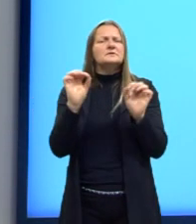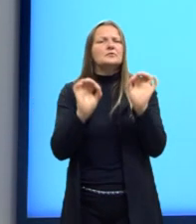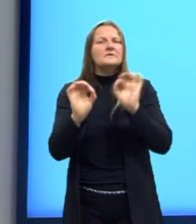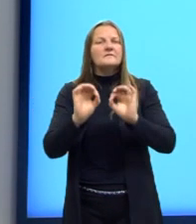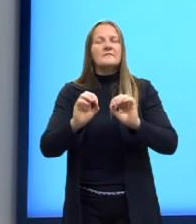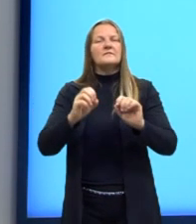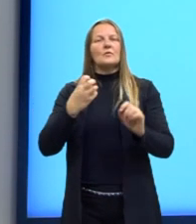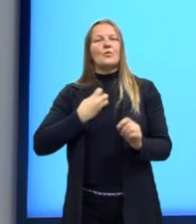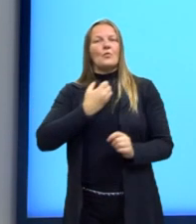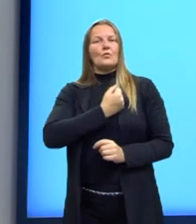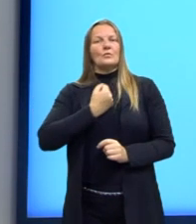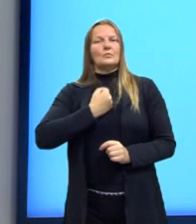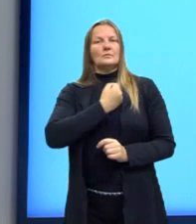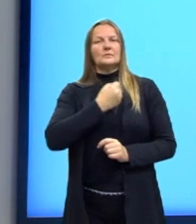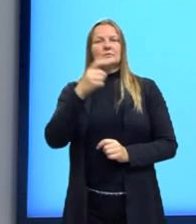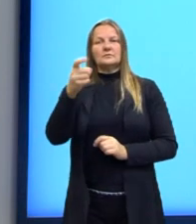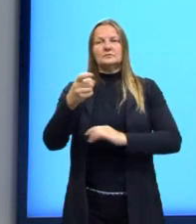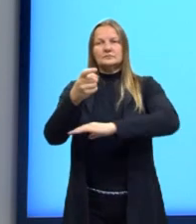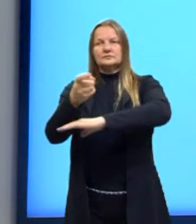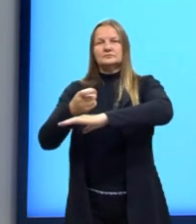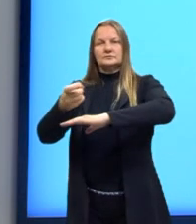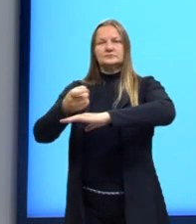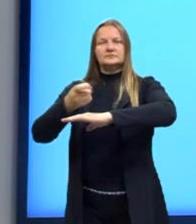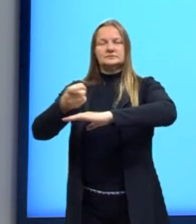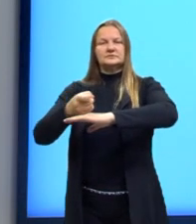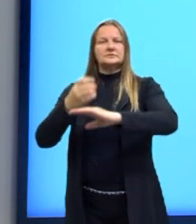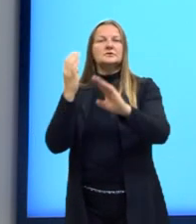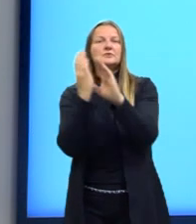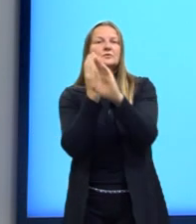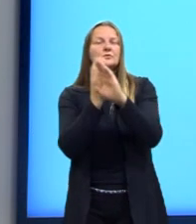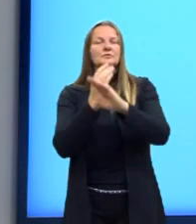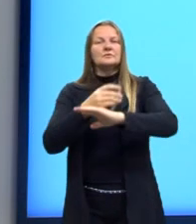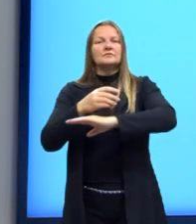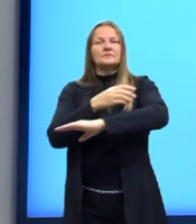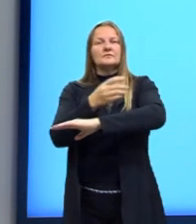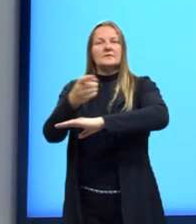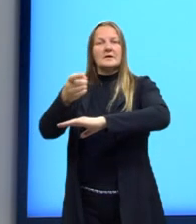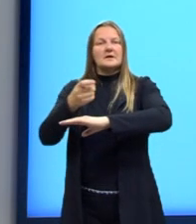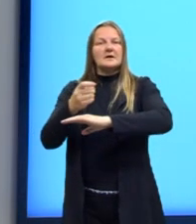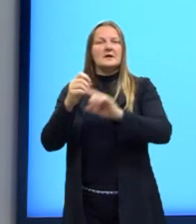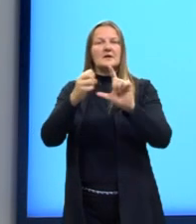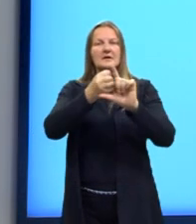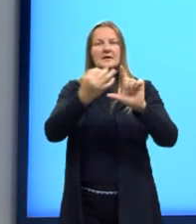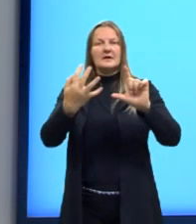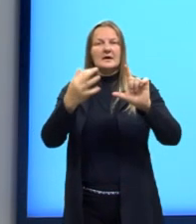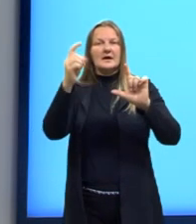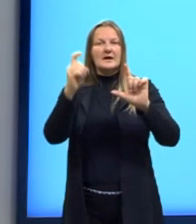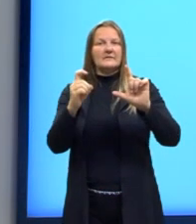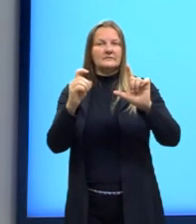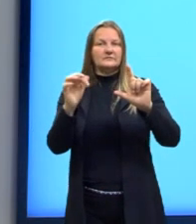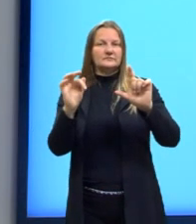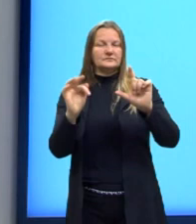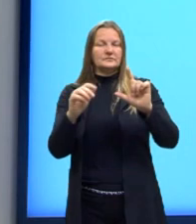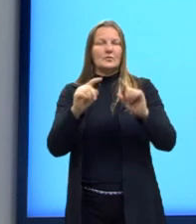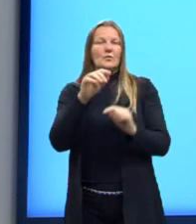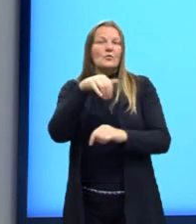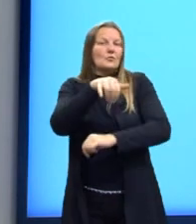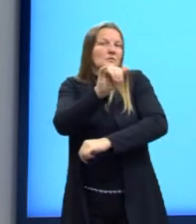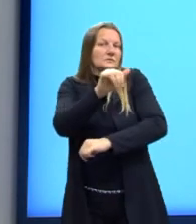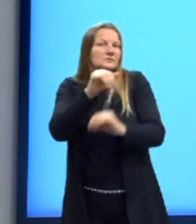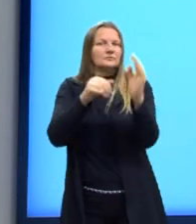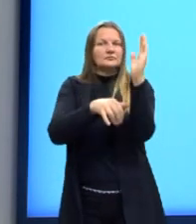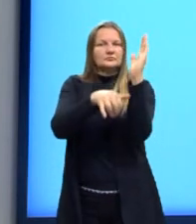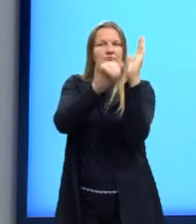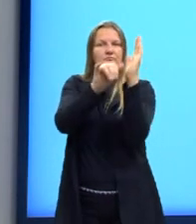valores para x e encontrar os valores para f de x ou para o y, nesses casos. Existem